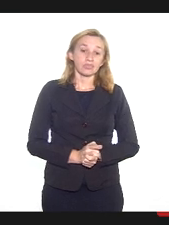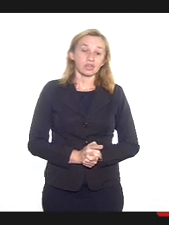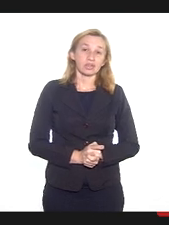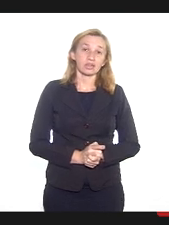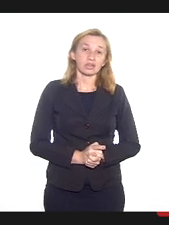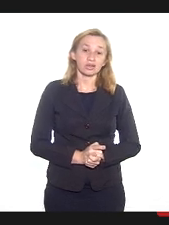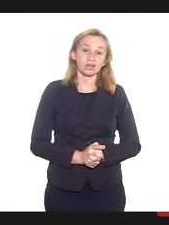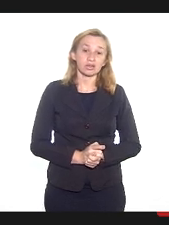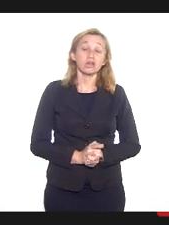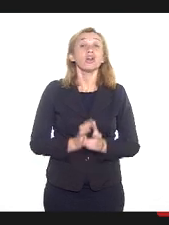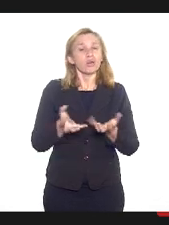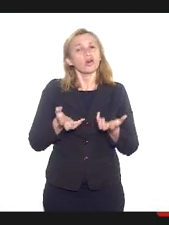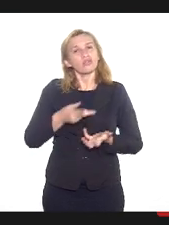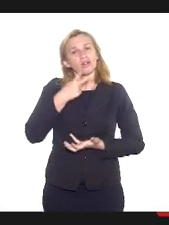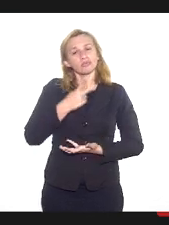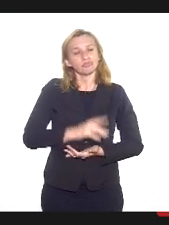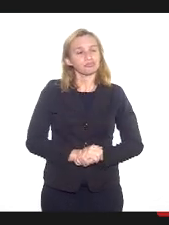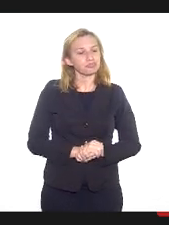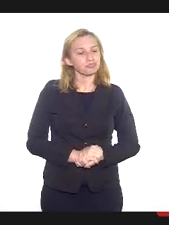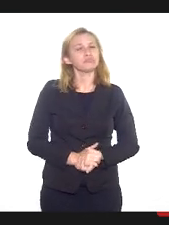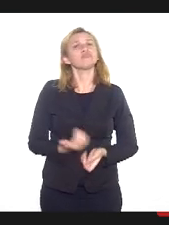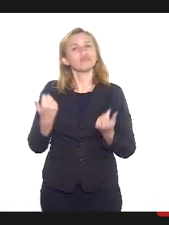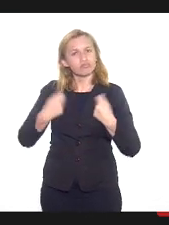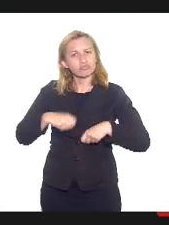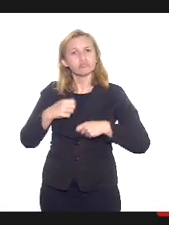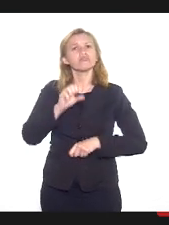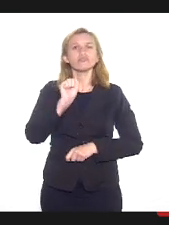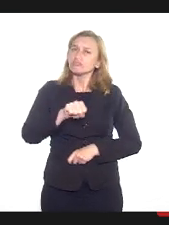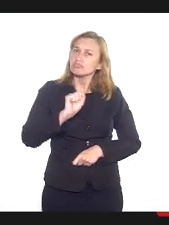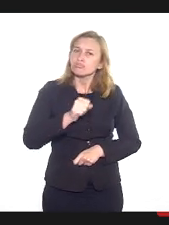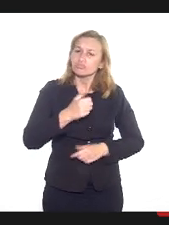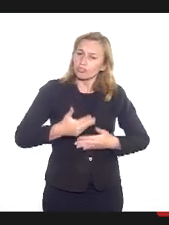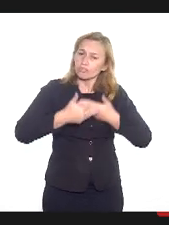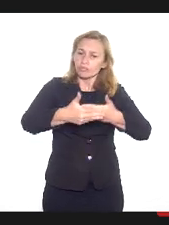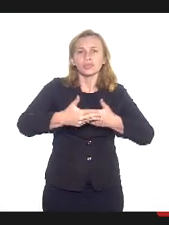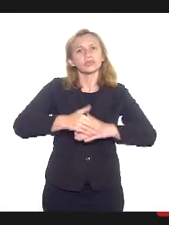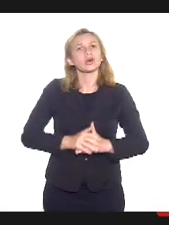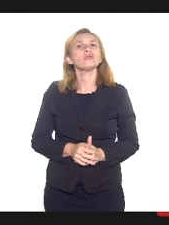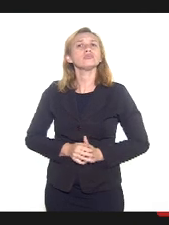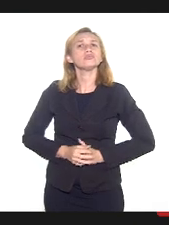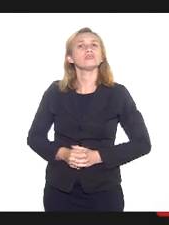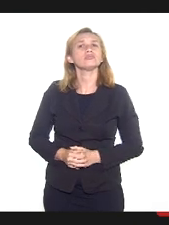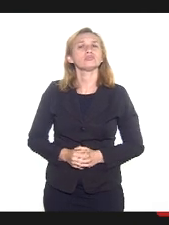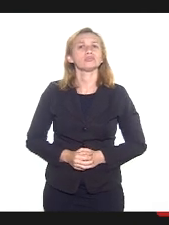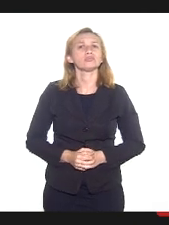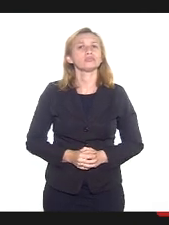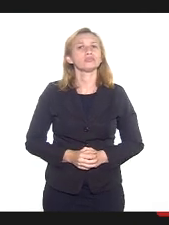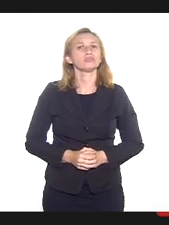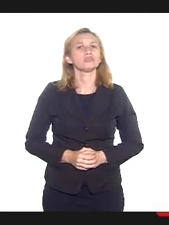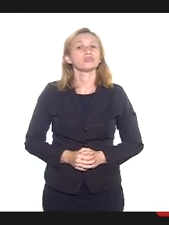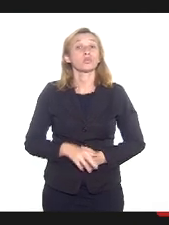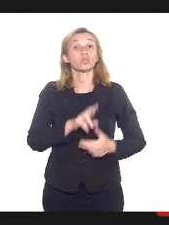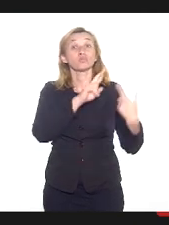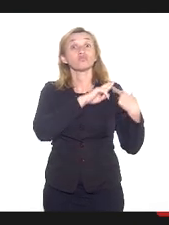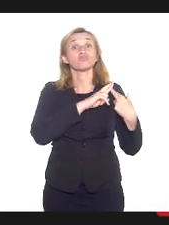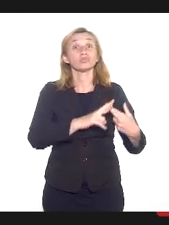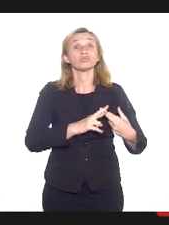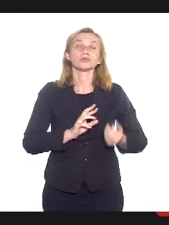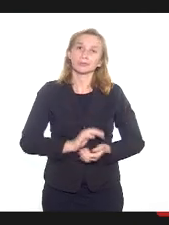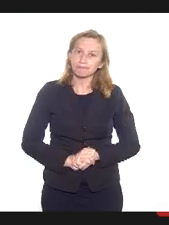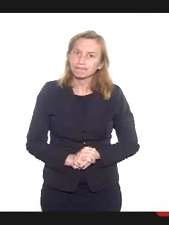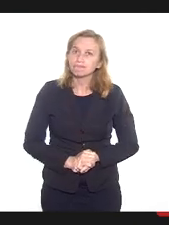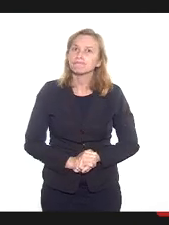translúcida. Quero dizer o seguinte, que é preciso, sim, avançar na direção dos responsáveis